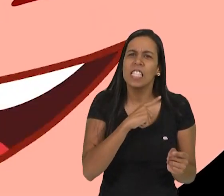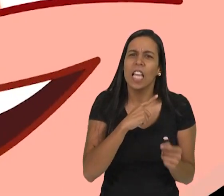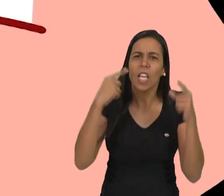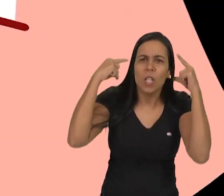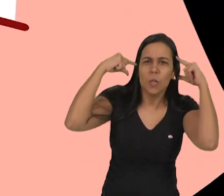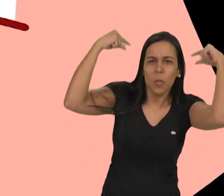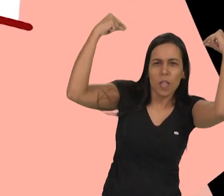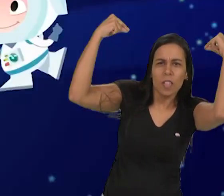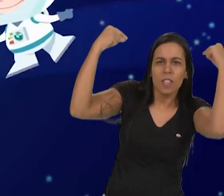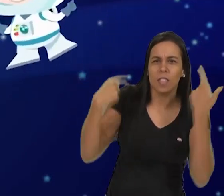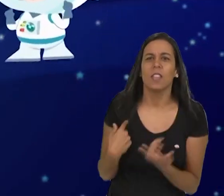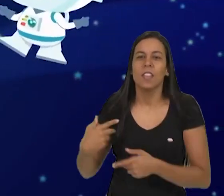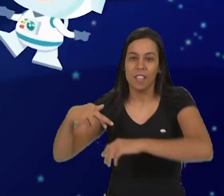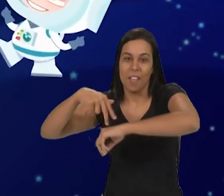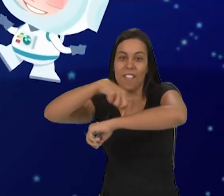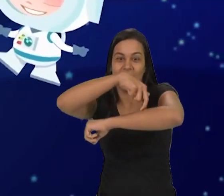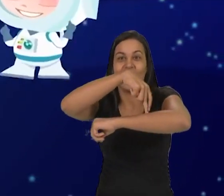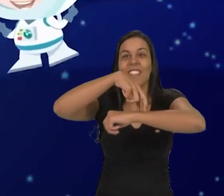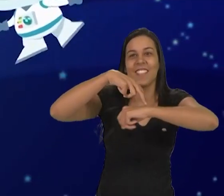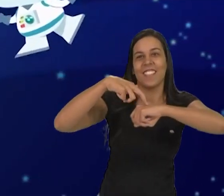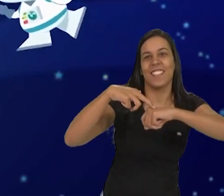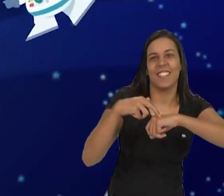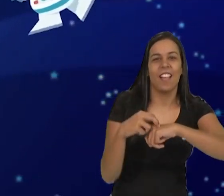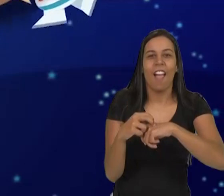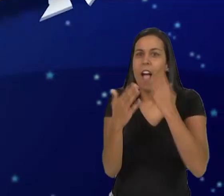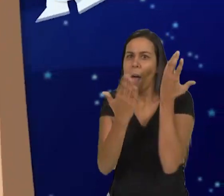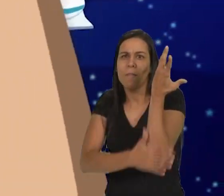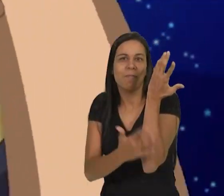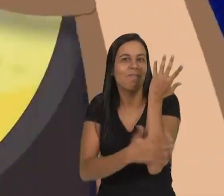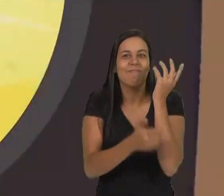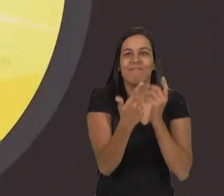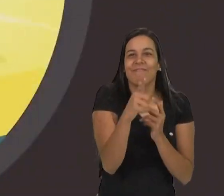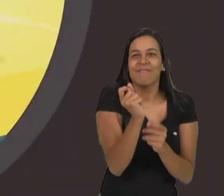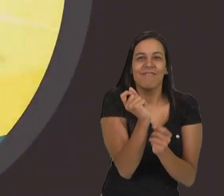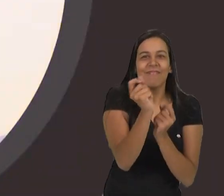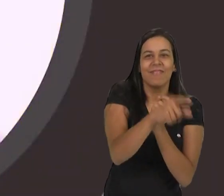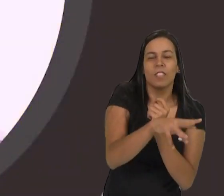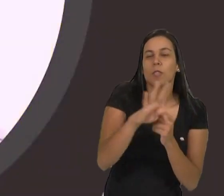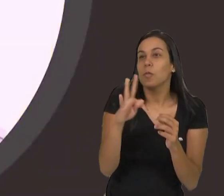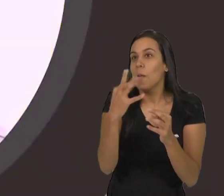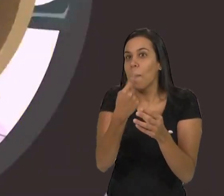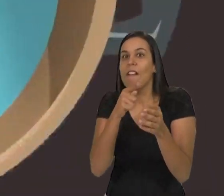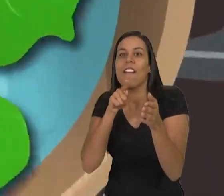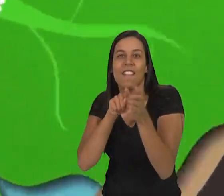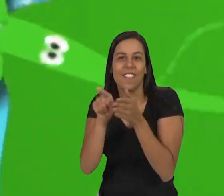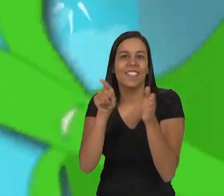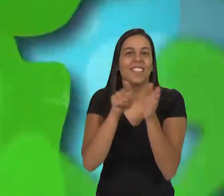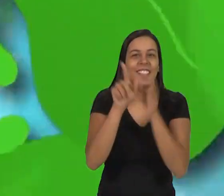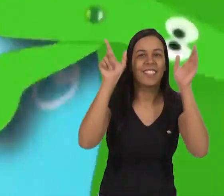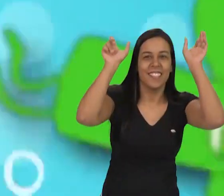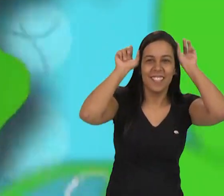gente perde dente? Será que existe duende? Dá pra andar de trás pra frente, abacaxi não tem semente. Tudo que a pergunta a luna